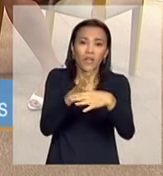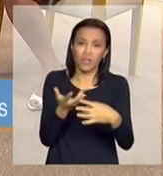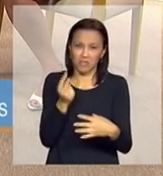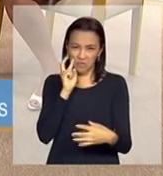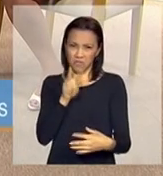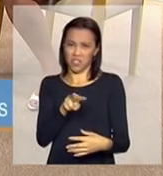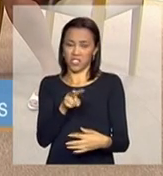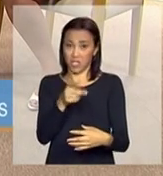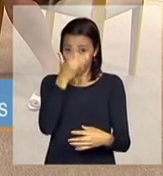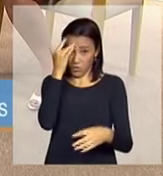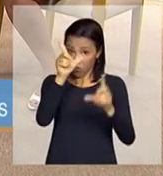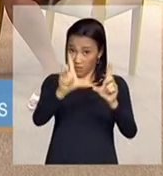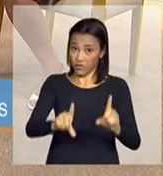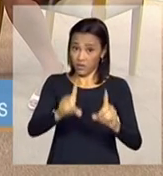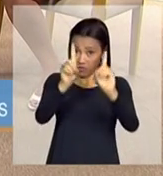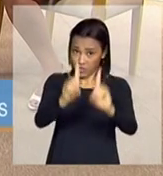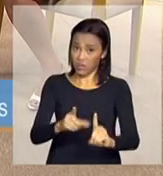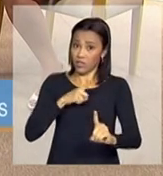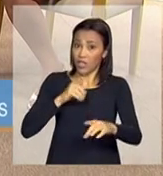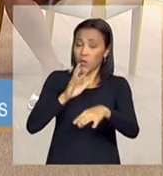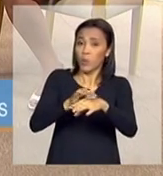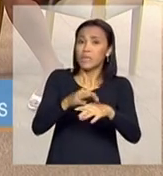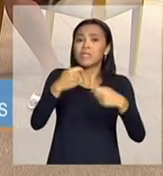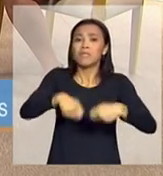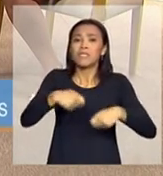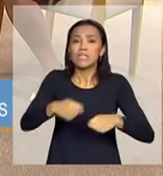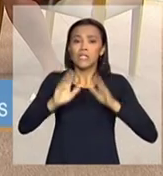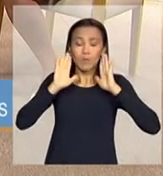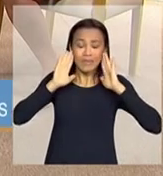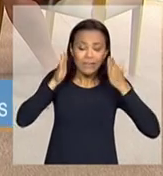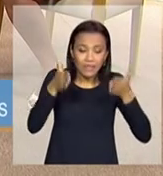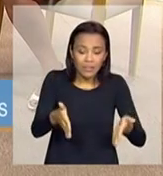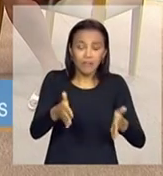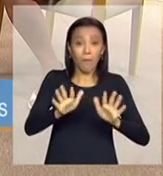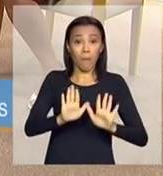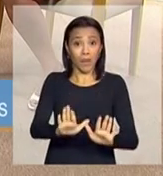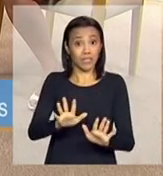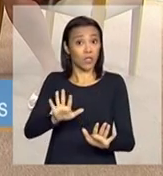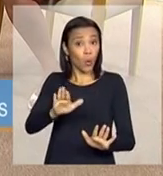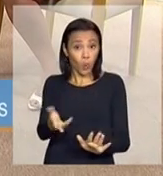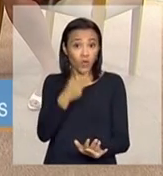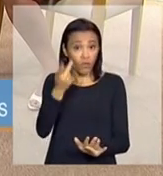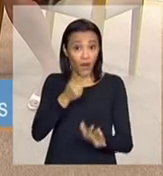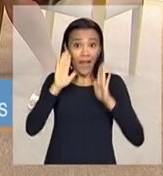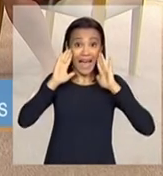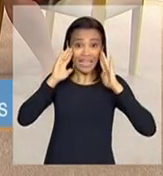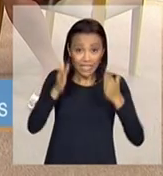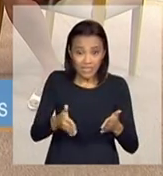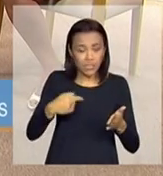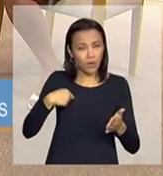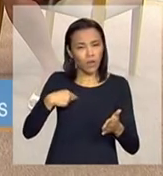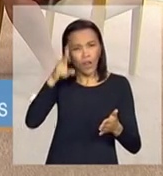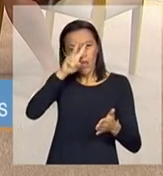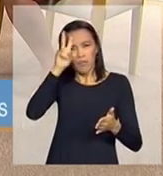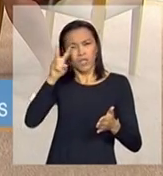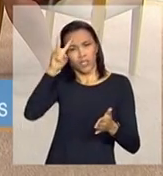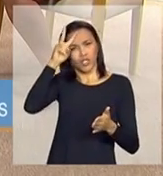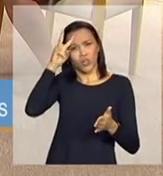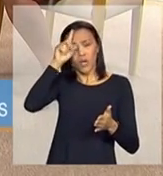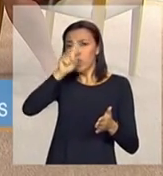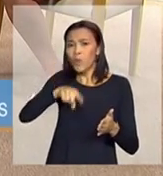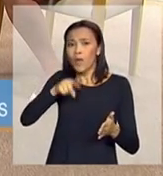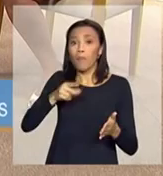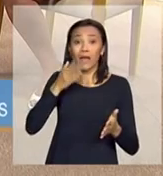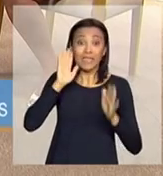pessoas doentes e como pessoas que necessitavam de uma atenção, mas quando eu falo atenção aqui, pensando historicamente, a não está falando de uma atenção integral